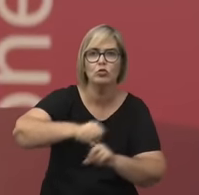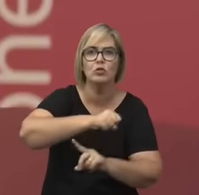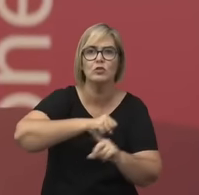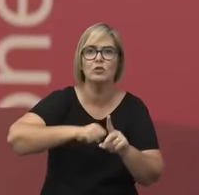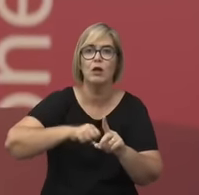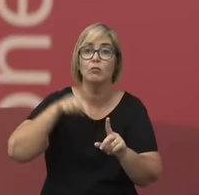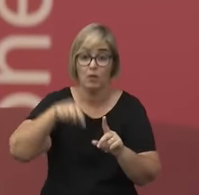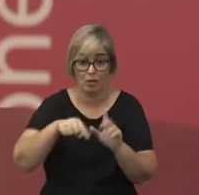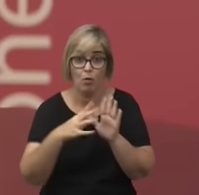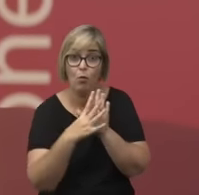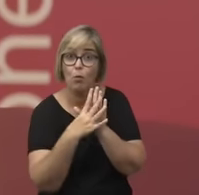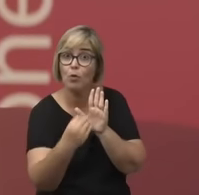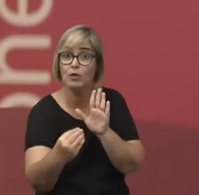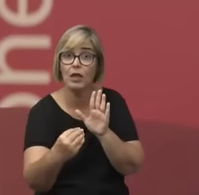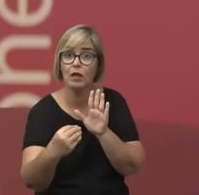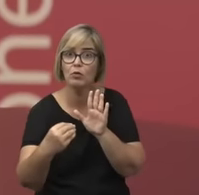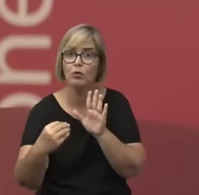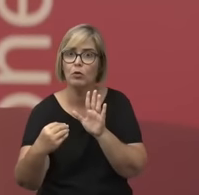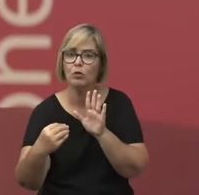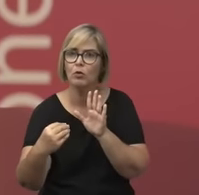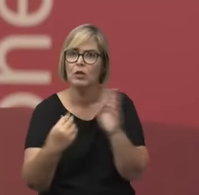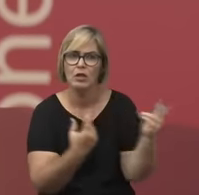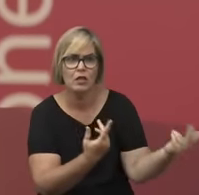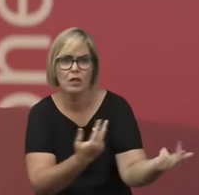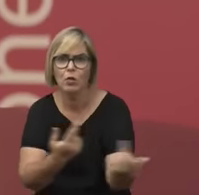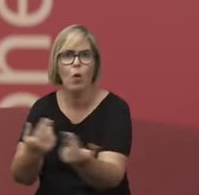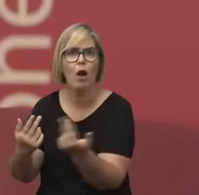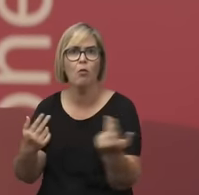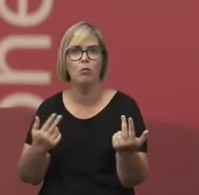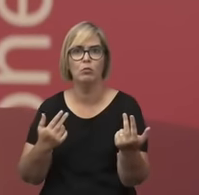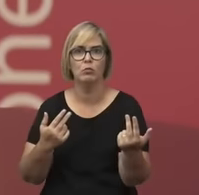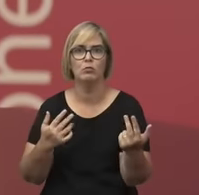para todos. Devem ser modelos para todos.